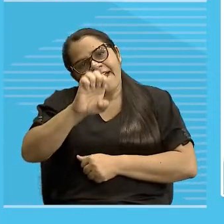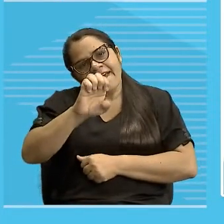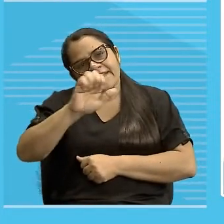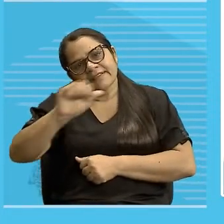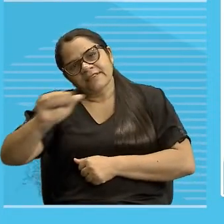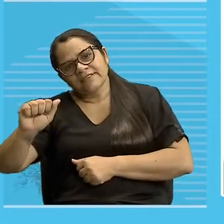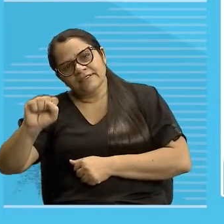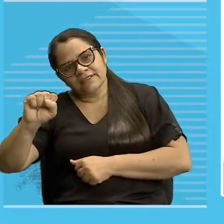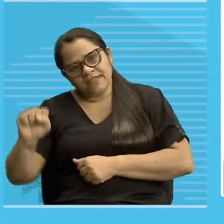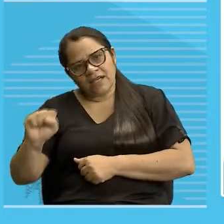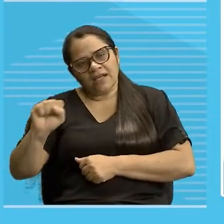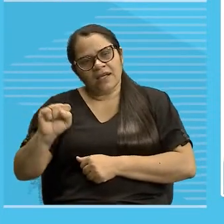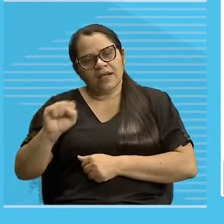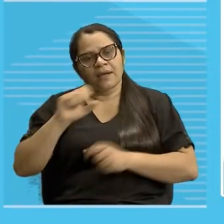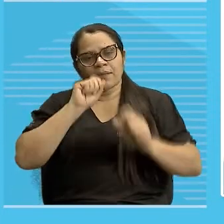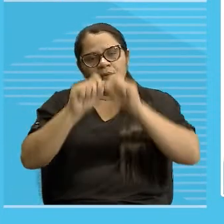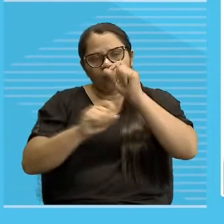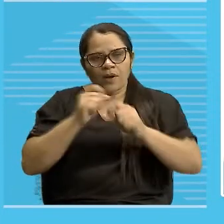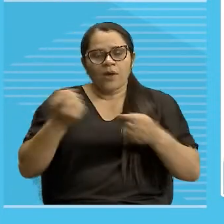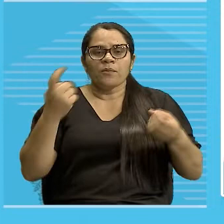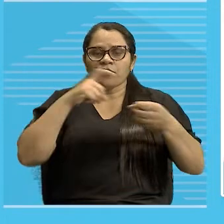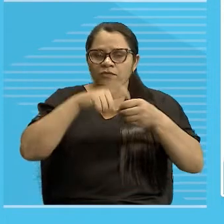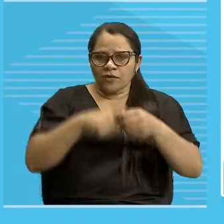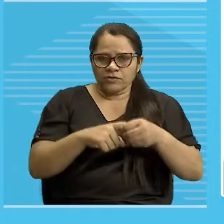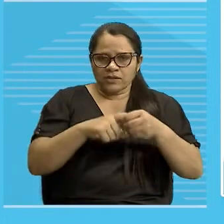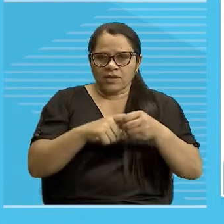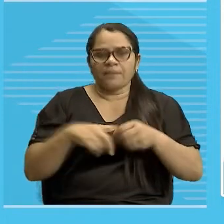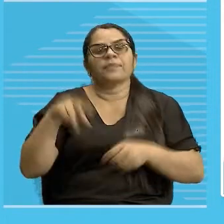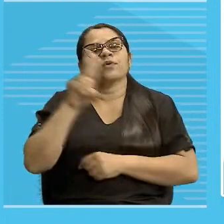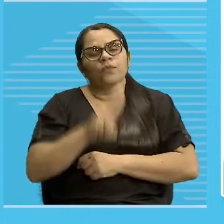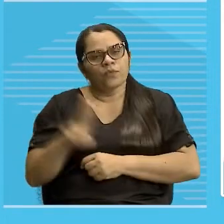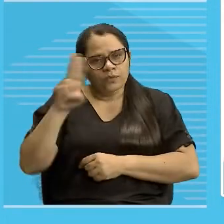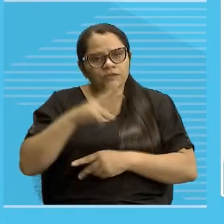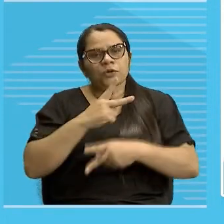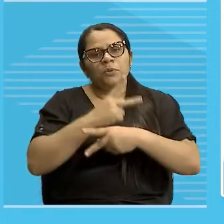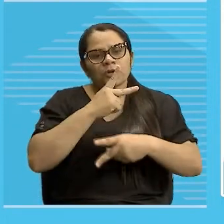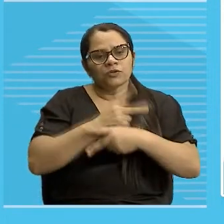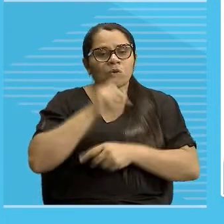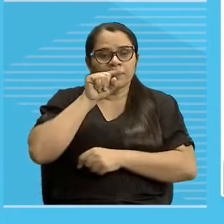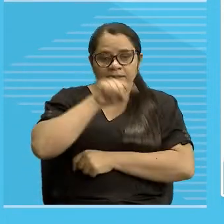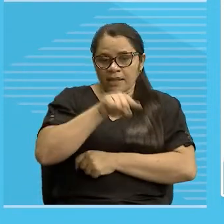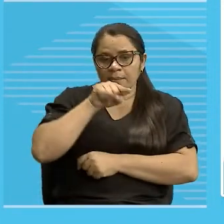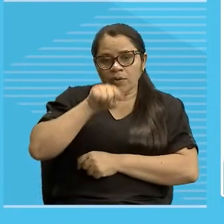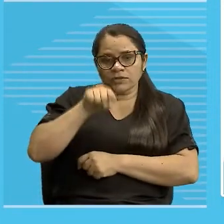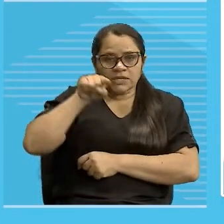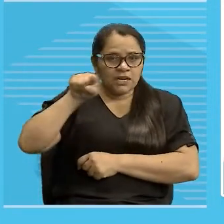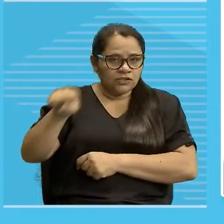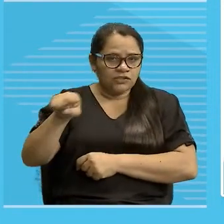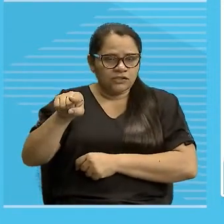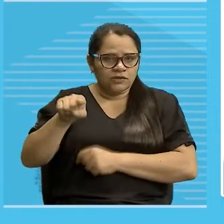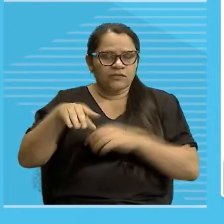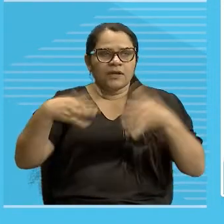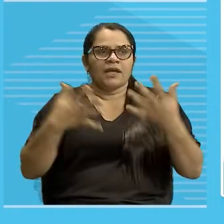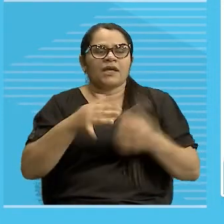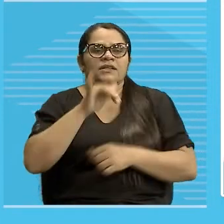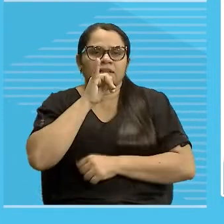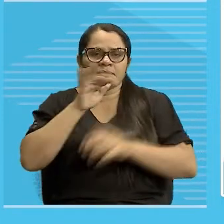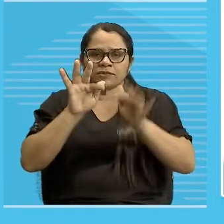uma retomada, você está usando o pronome demonstrativo. Você diz assim, o Brasil